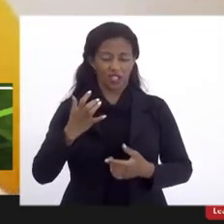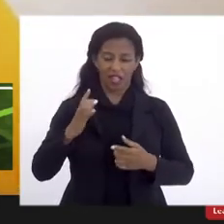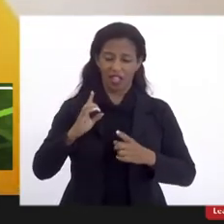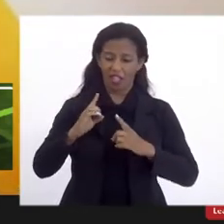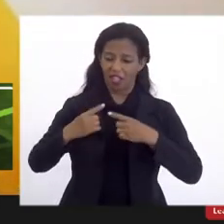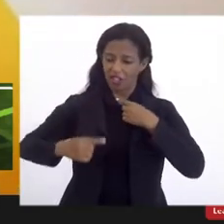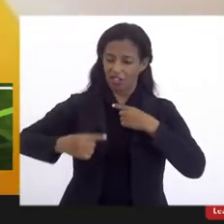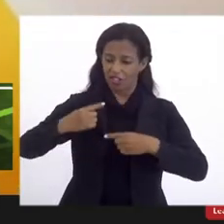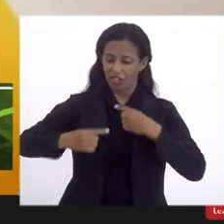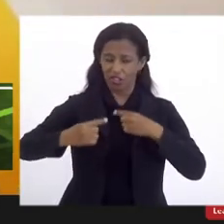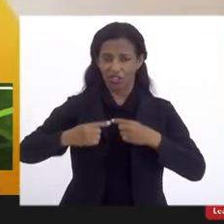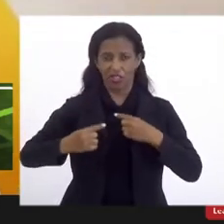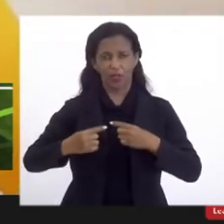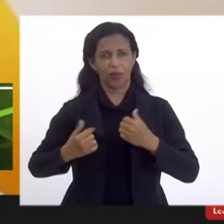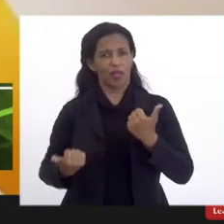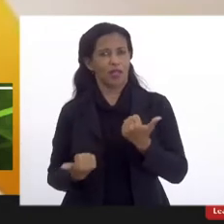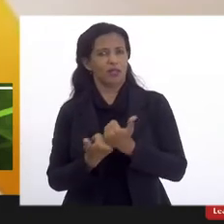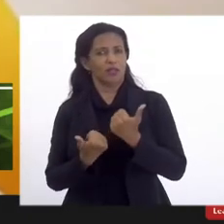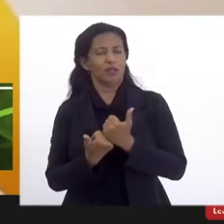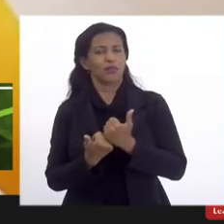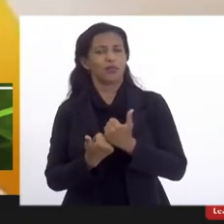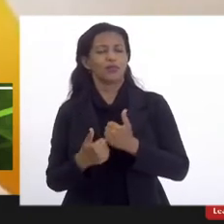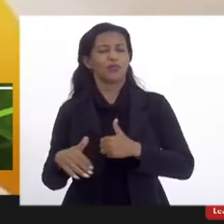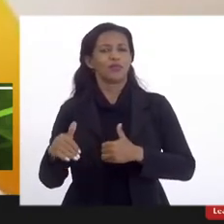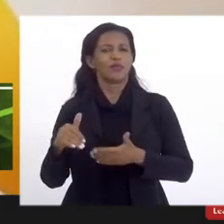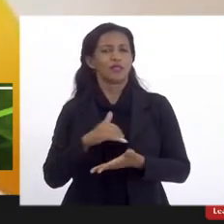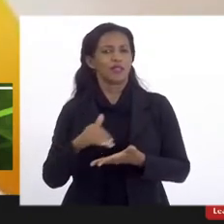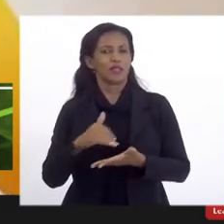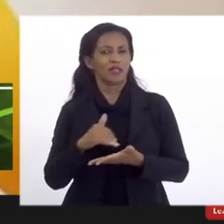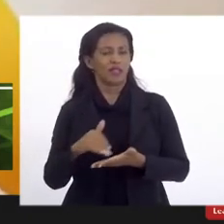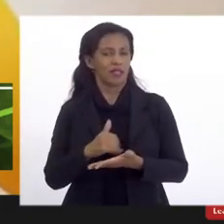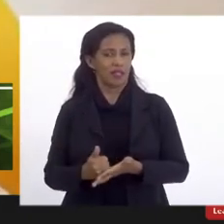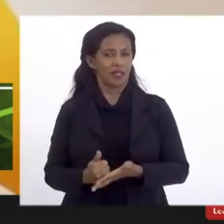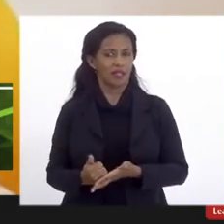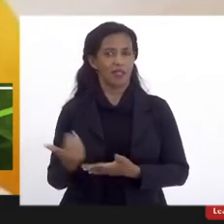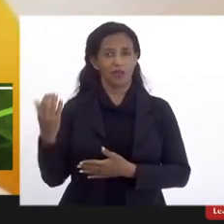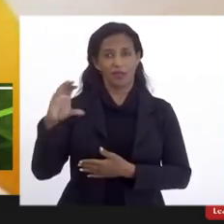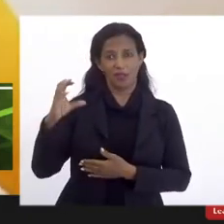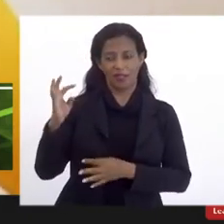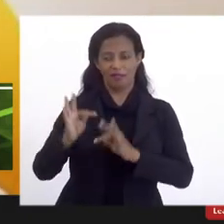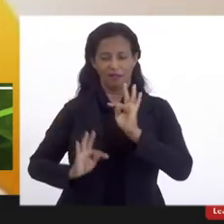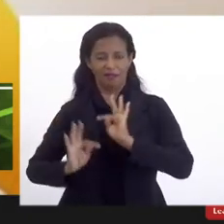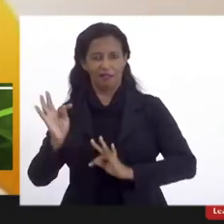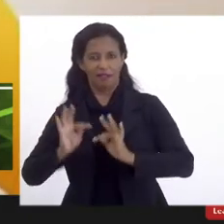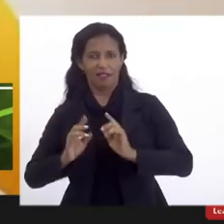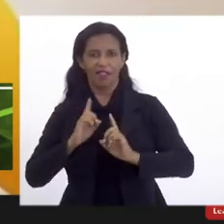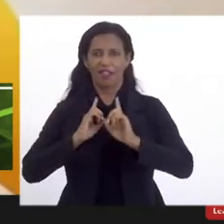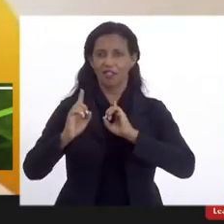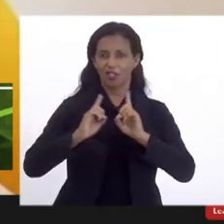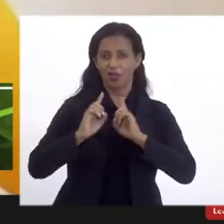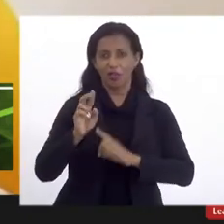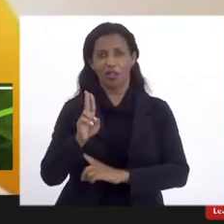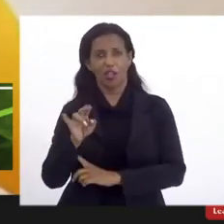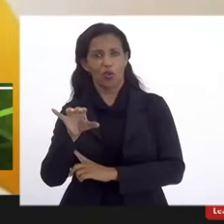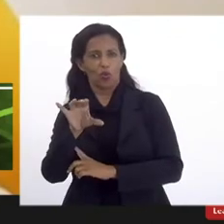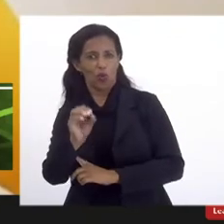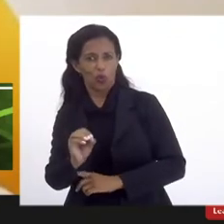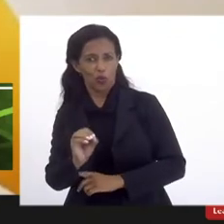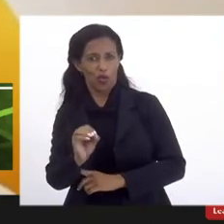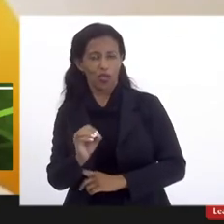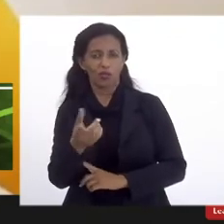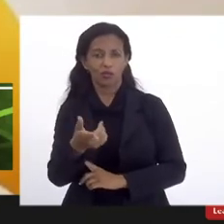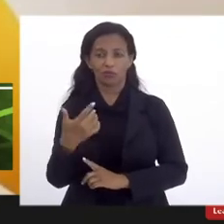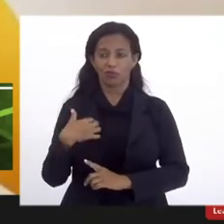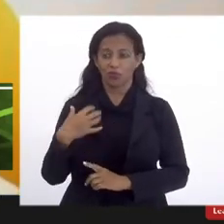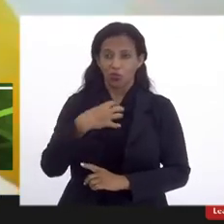a UERJ, quer dialogar com a Subsecretaria de Ciência e Tecnologia, com a Secretaria de Ciência e Tecnologia, quer dialogar com a UESO no sentido que a gente acha